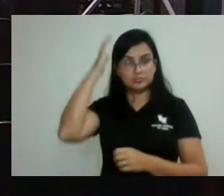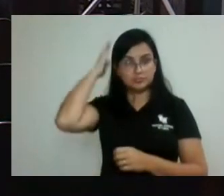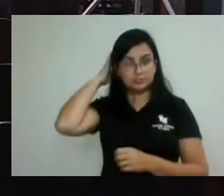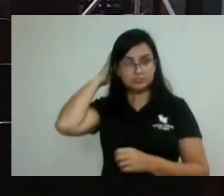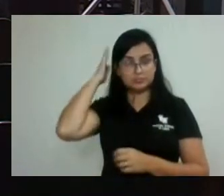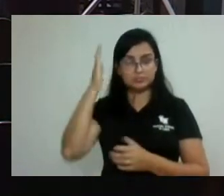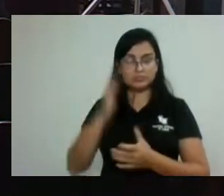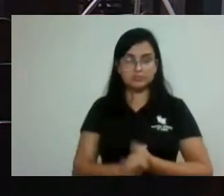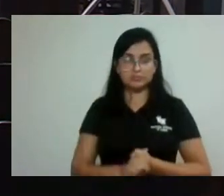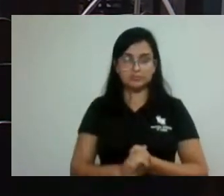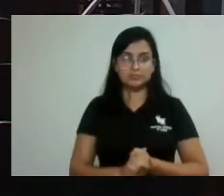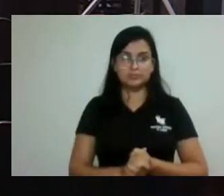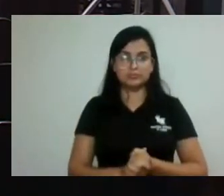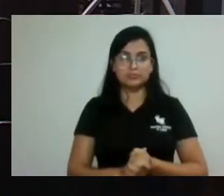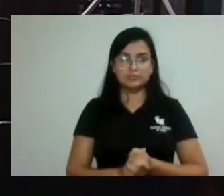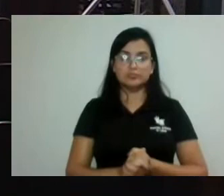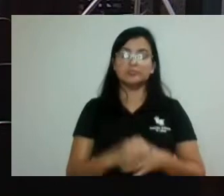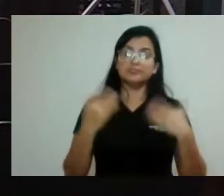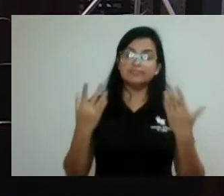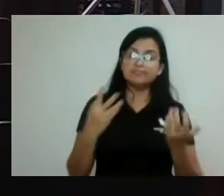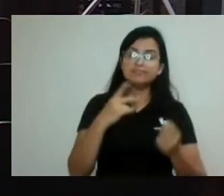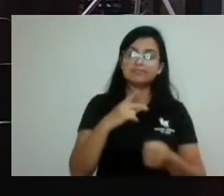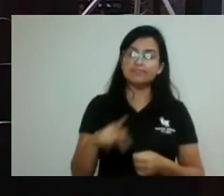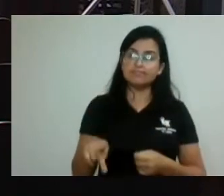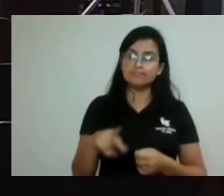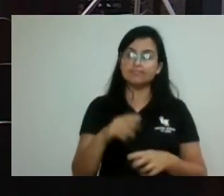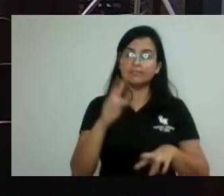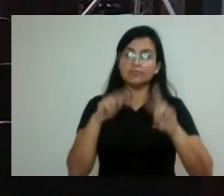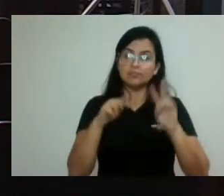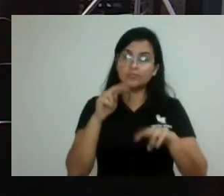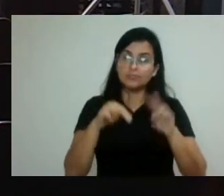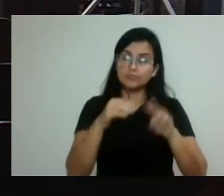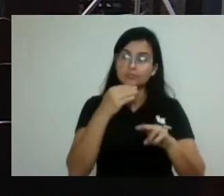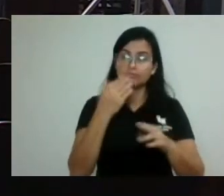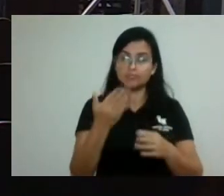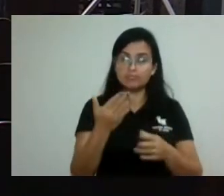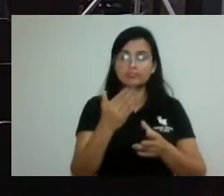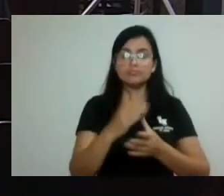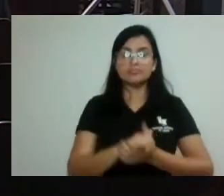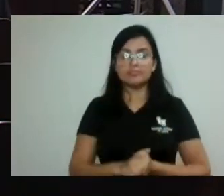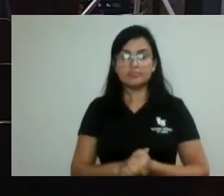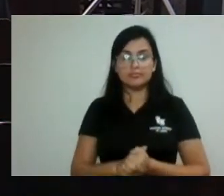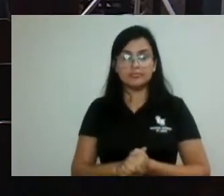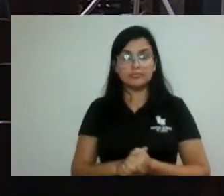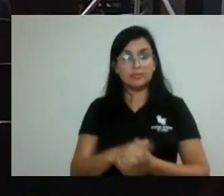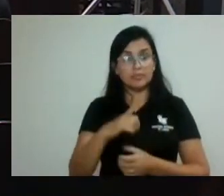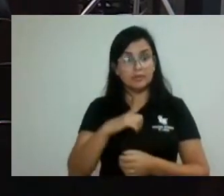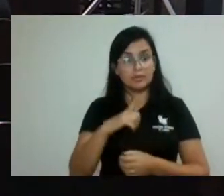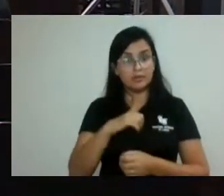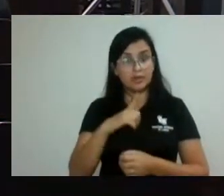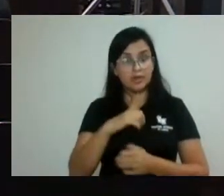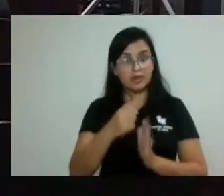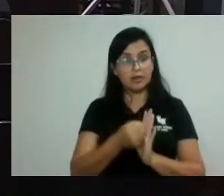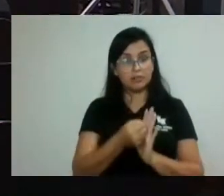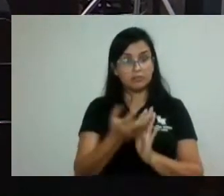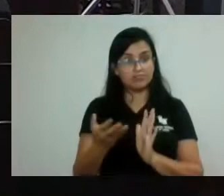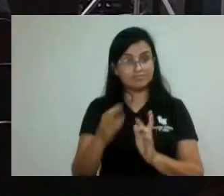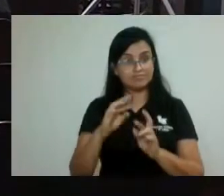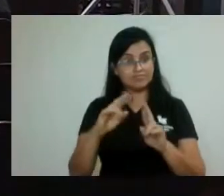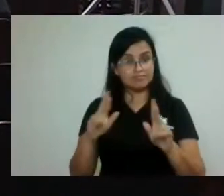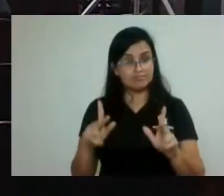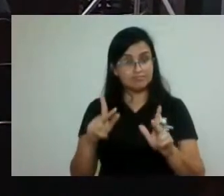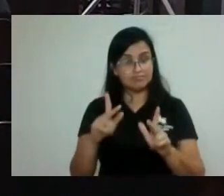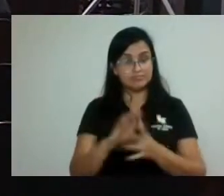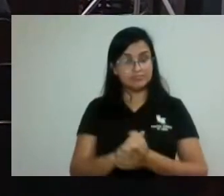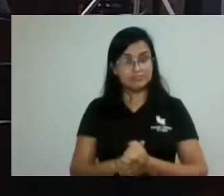senhor presidente, observar aí, por favor, que tem código diferenciado aí, né? Tem, Código diferenciado. Somente